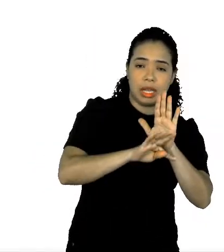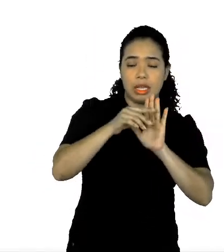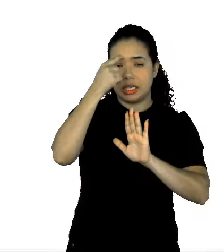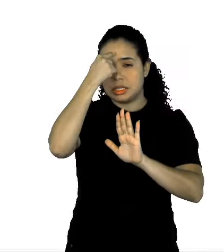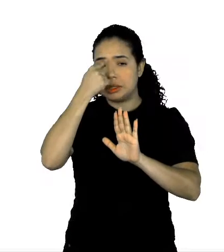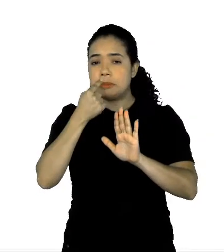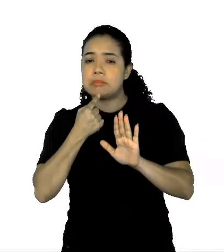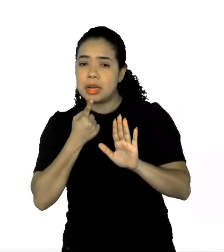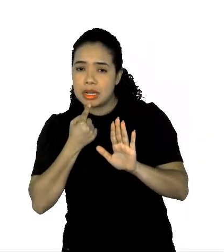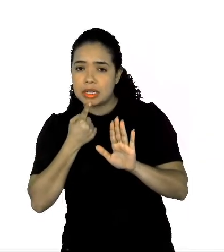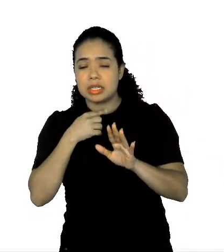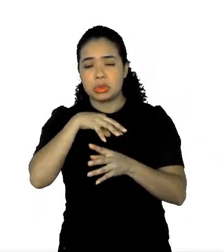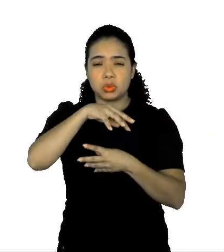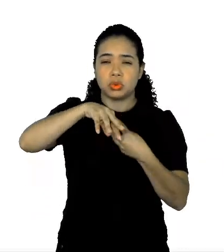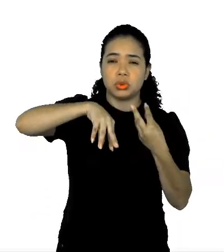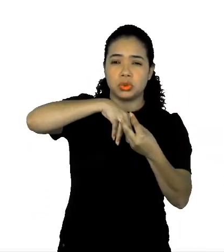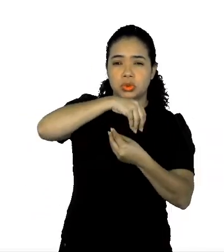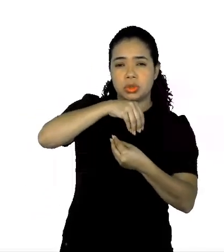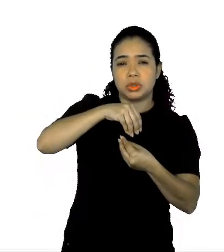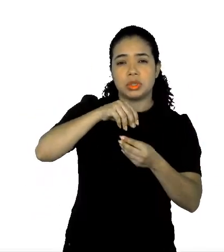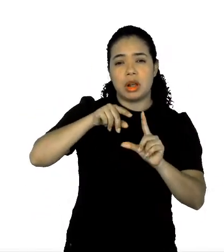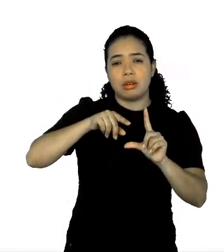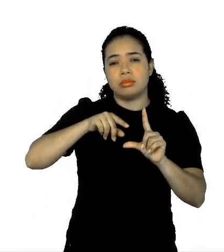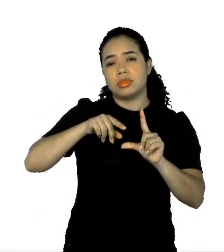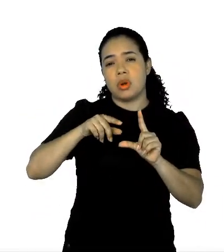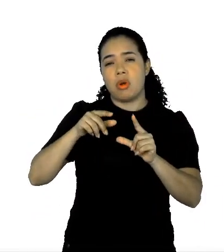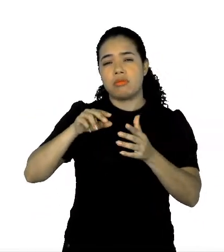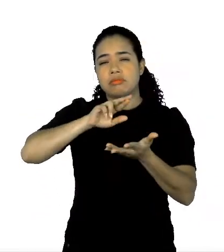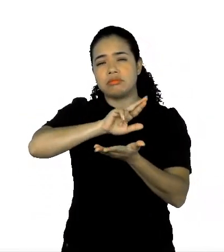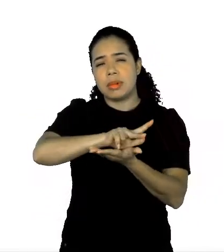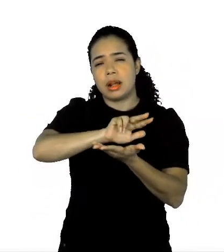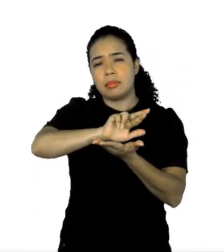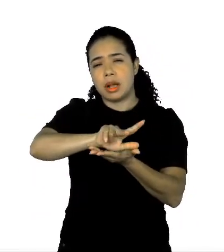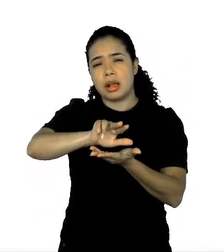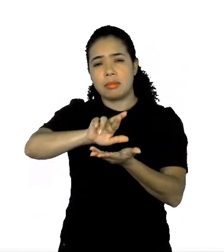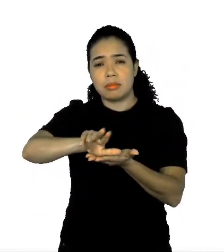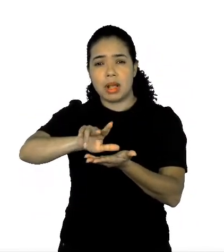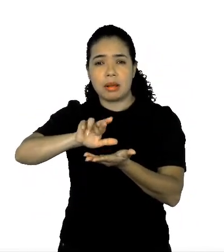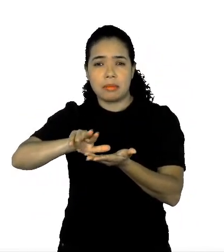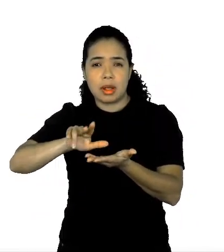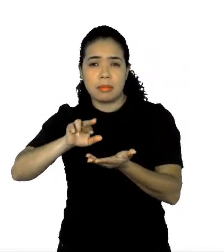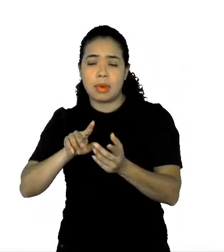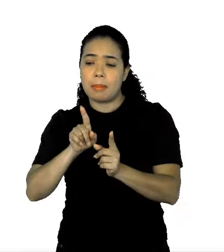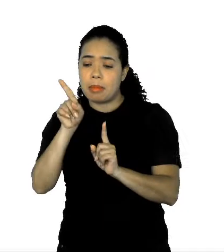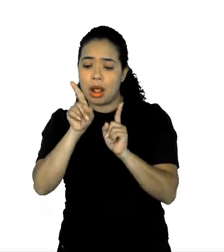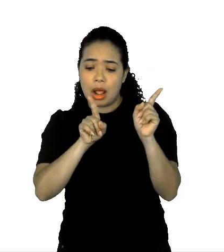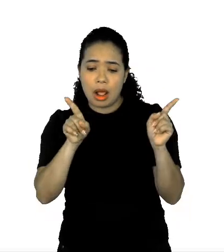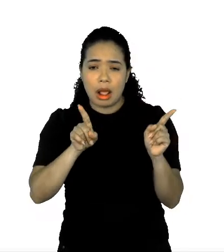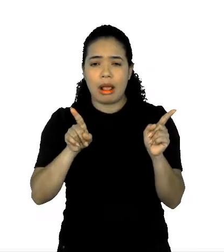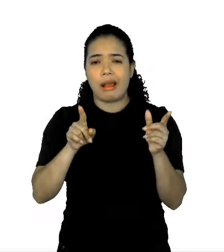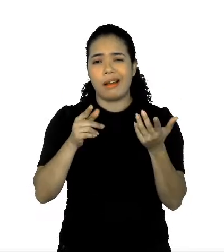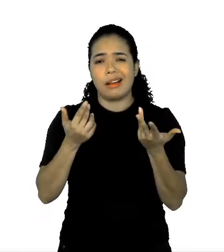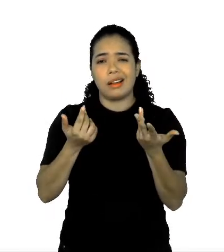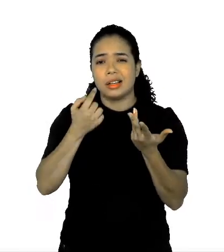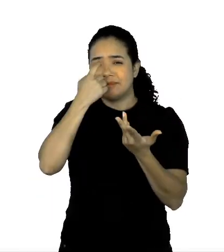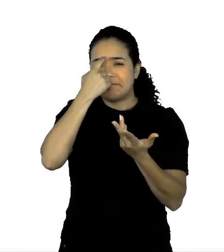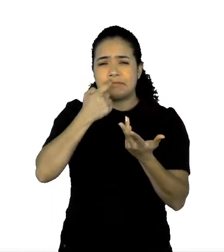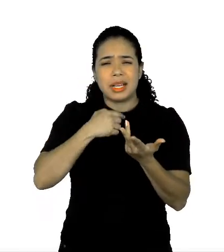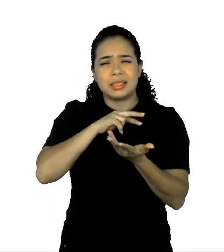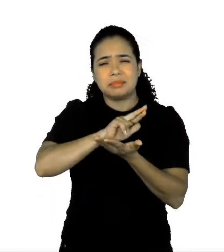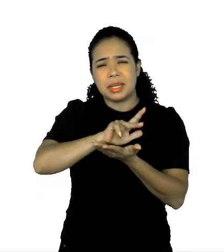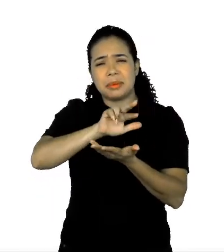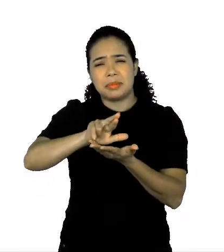imagens, esquemas com outros recursos gráficos, como setas, faixas. Então, a ideia é